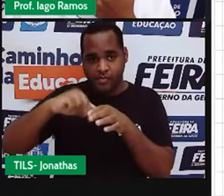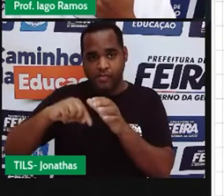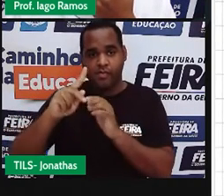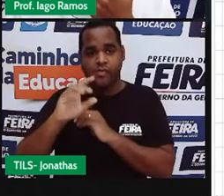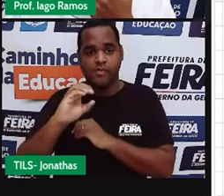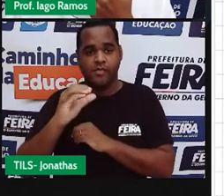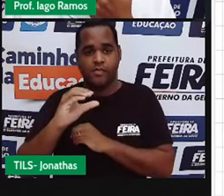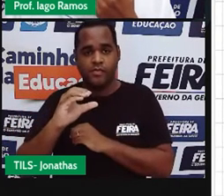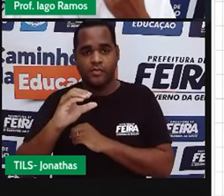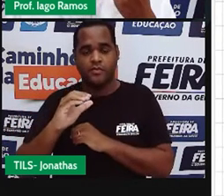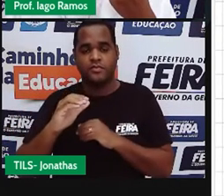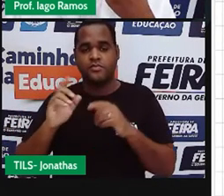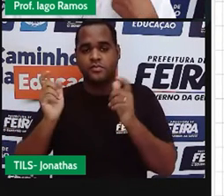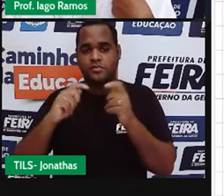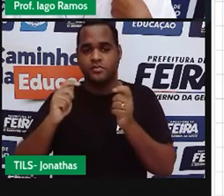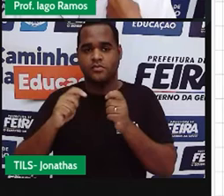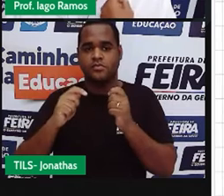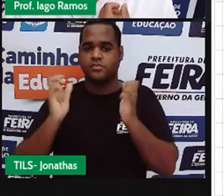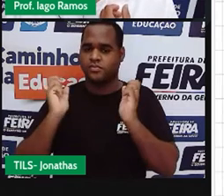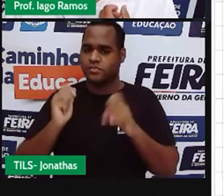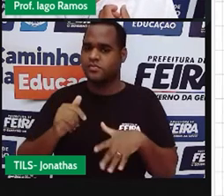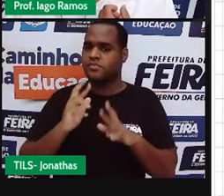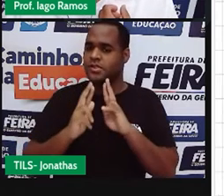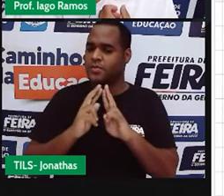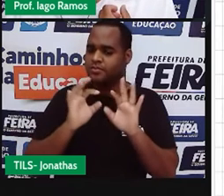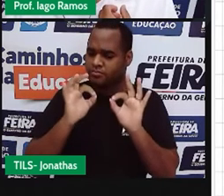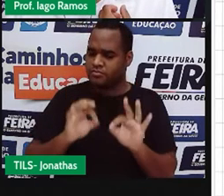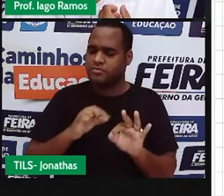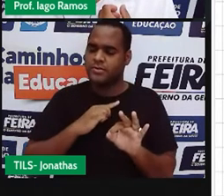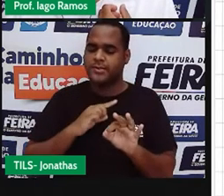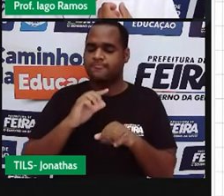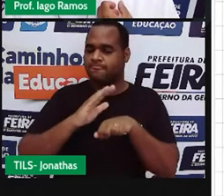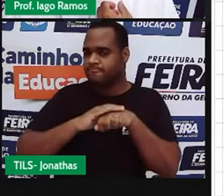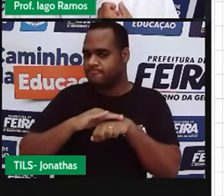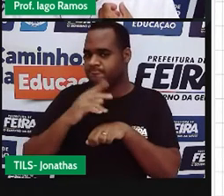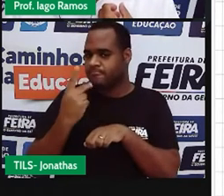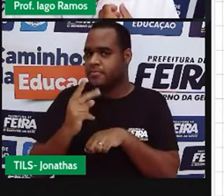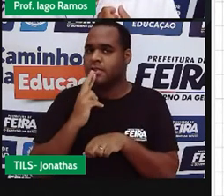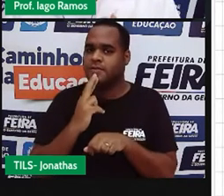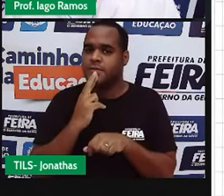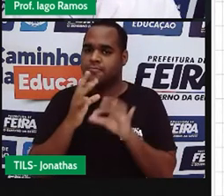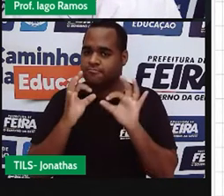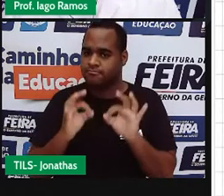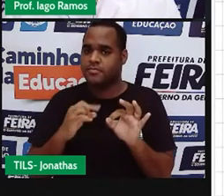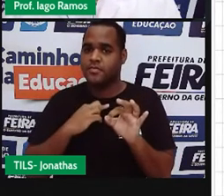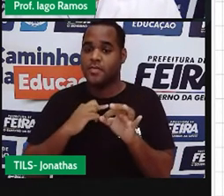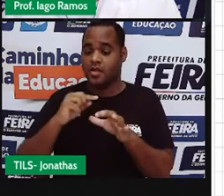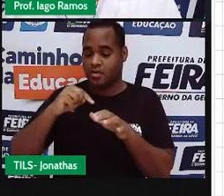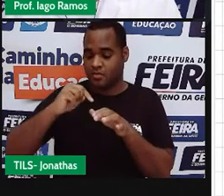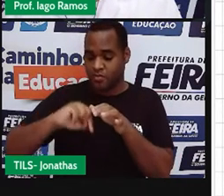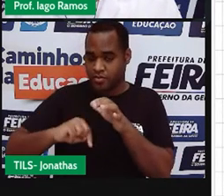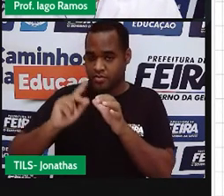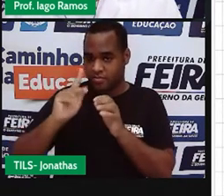e me responda o seguinte. Aliás, me responda não. Responda para você mesmo. Se o poço ficar aqui,